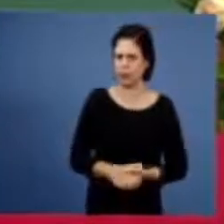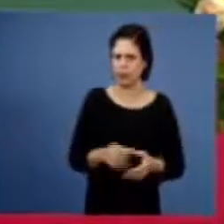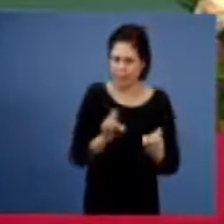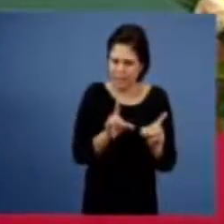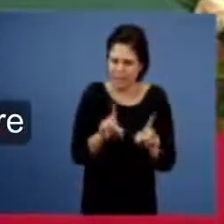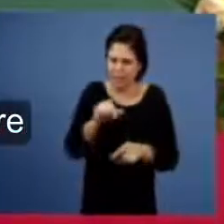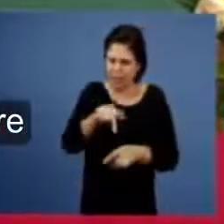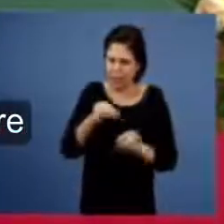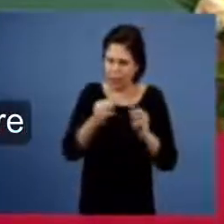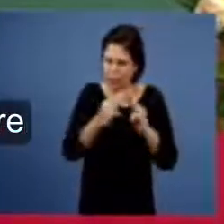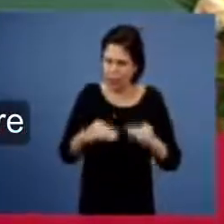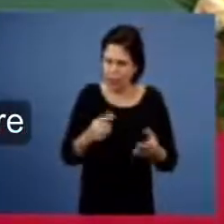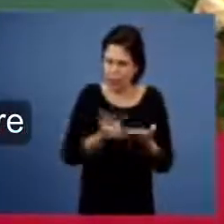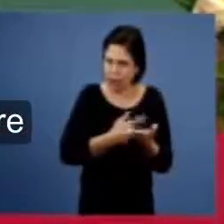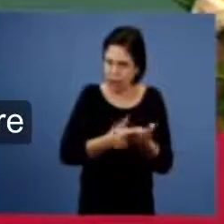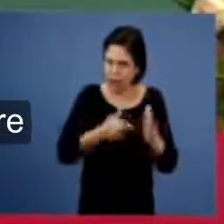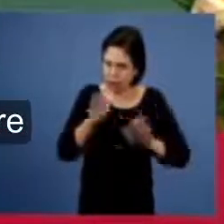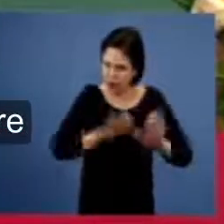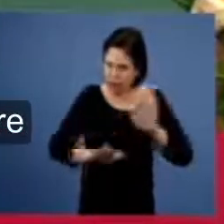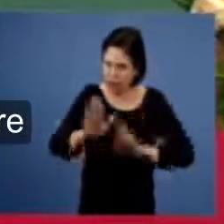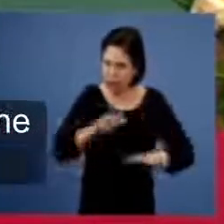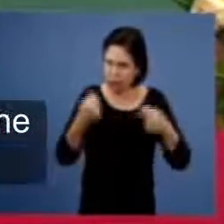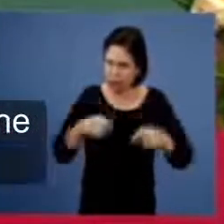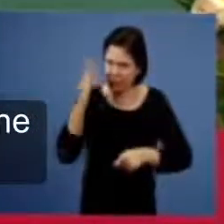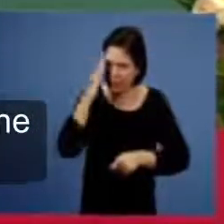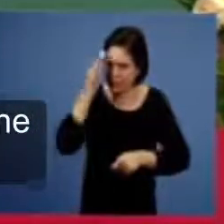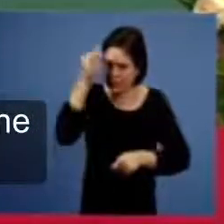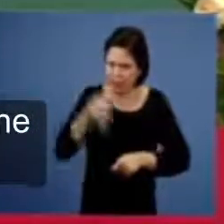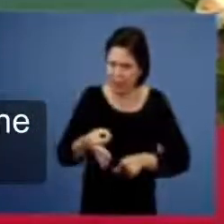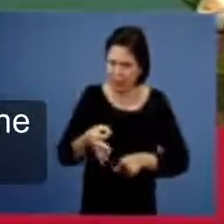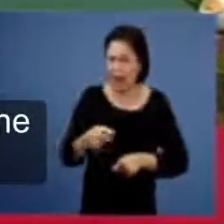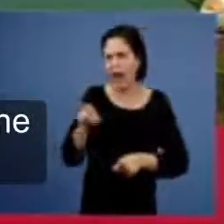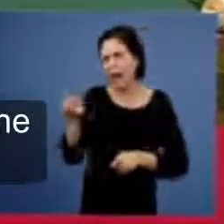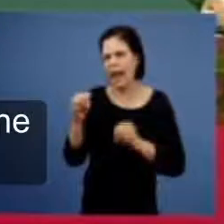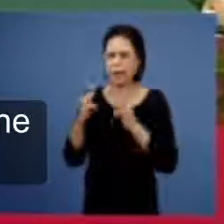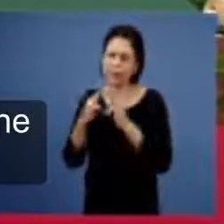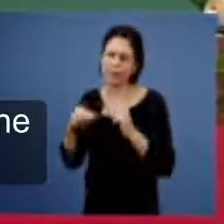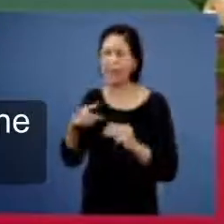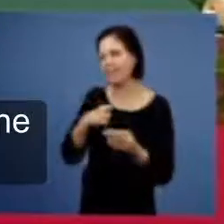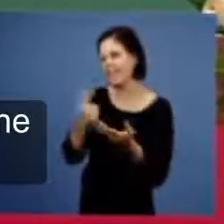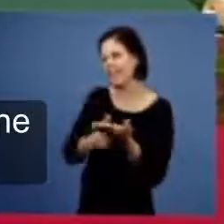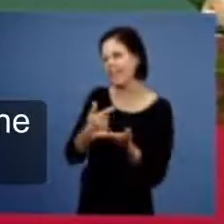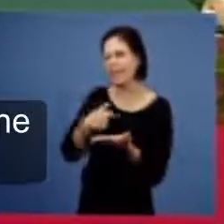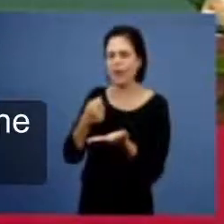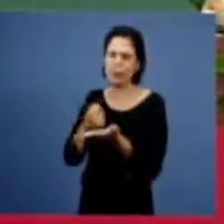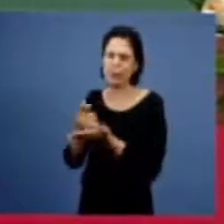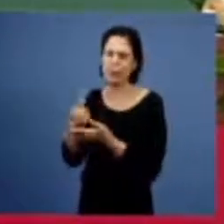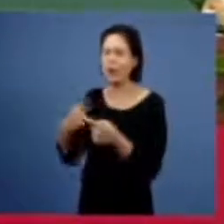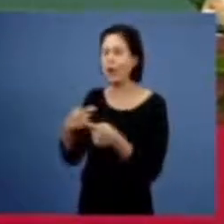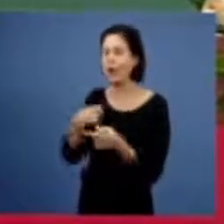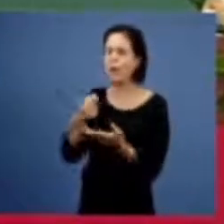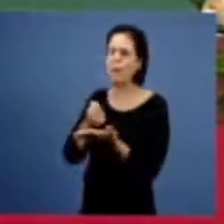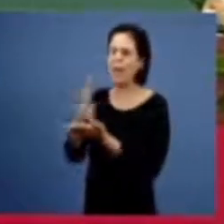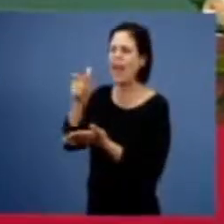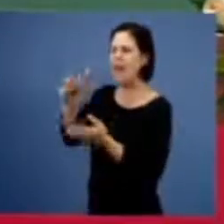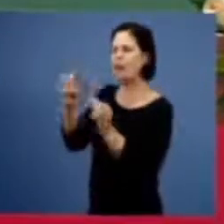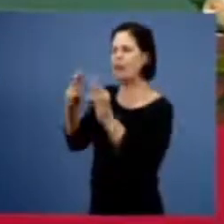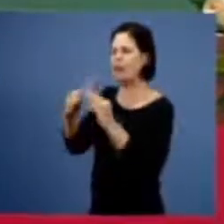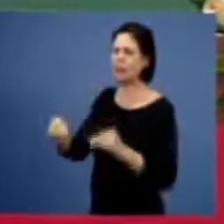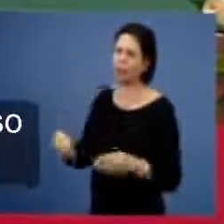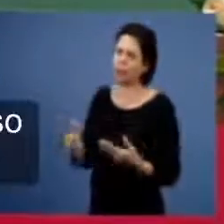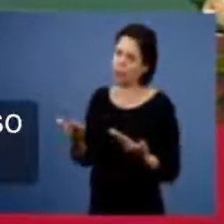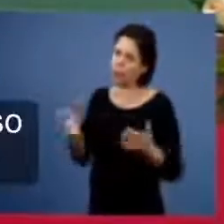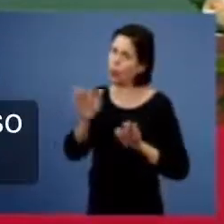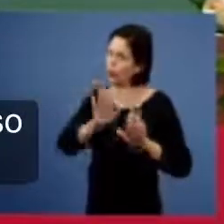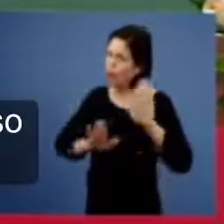aqui meus irmãos nós temos que ter discernimento mas estava lá no manaim não quer dizer nada o fulano leu e passou para mim não quer dizer